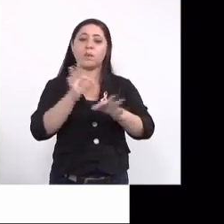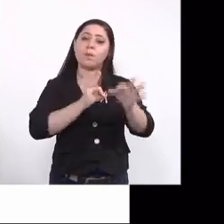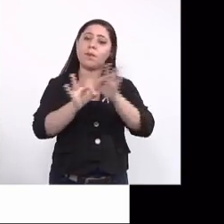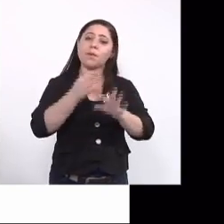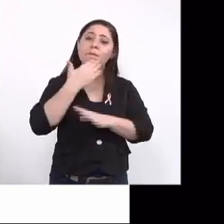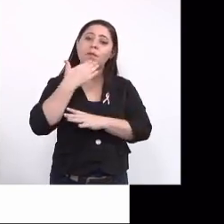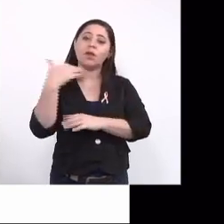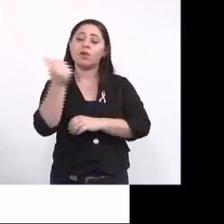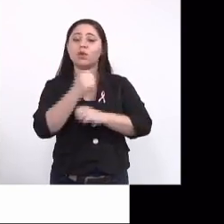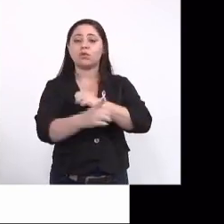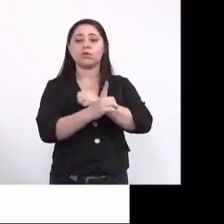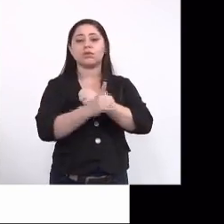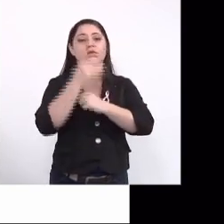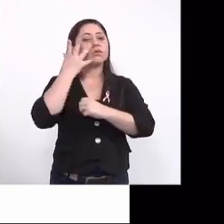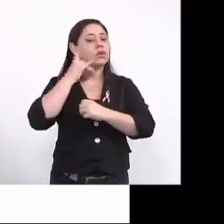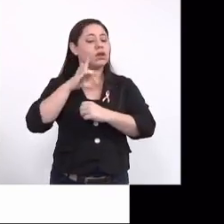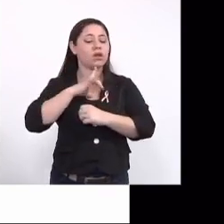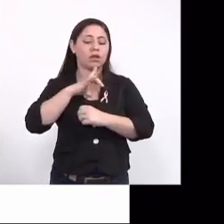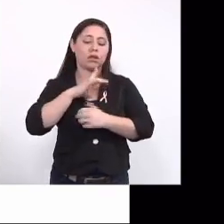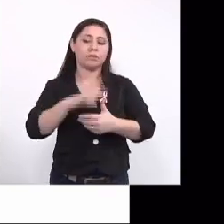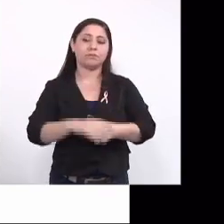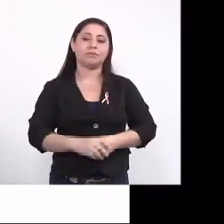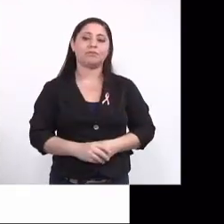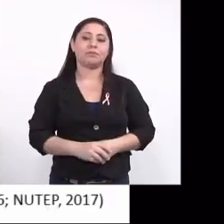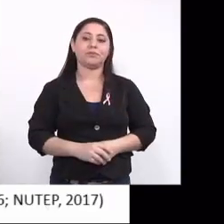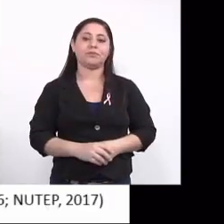melhorar o atendimento que essas crianças recebem.